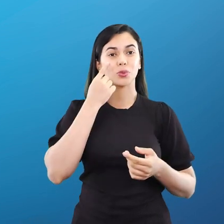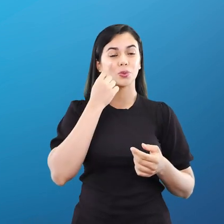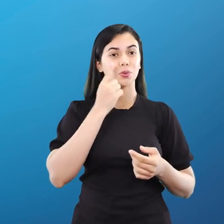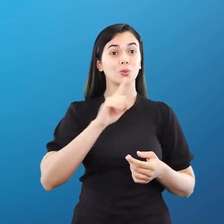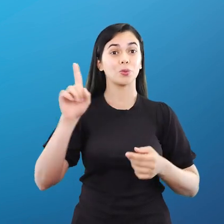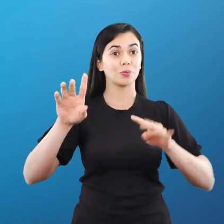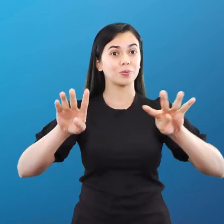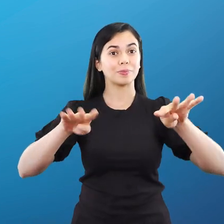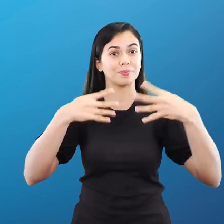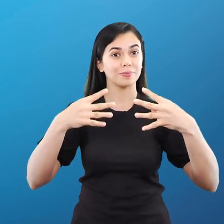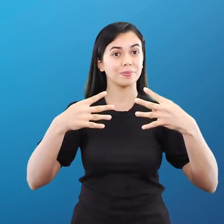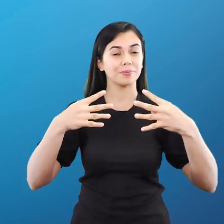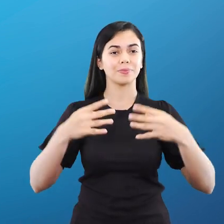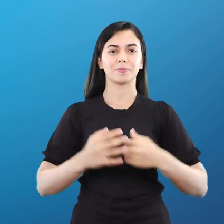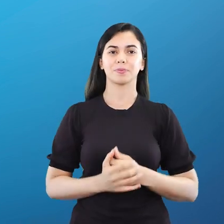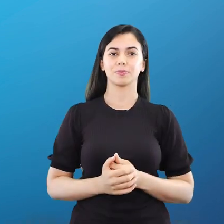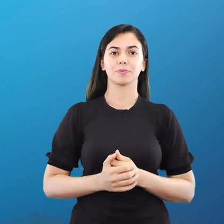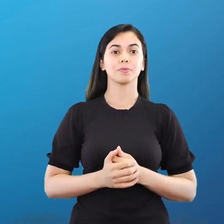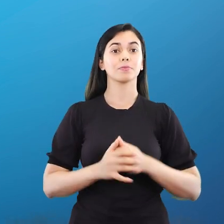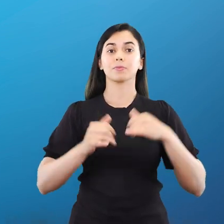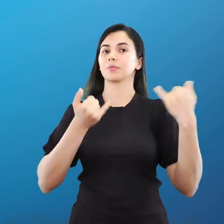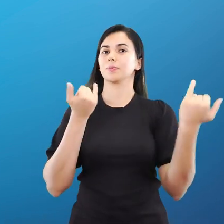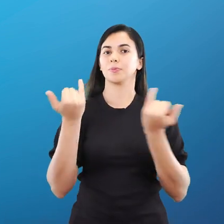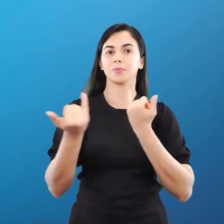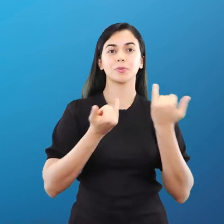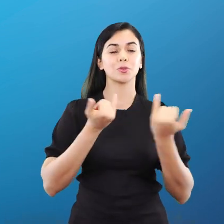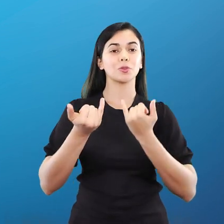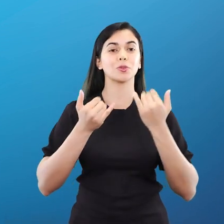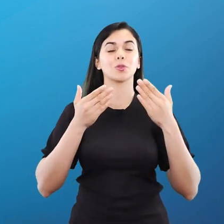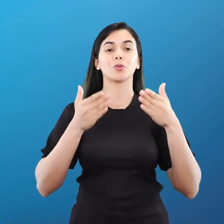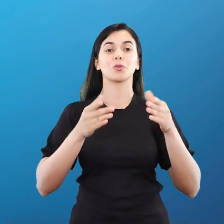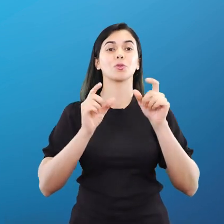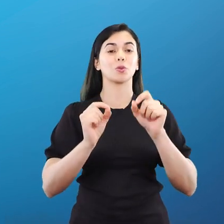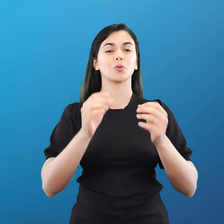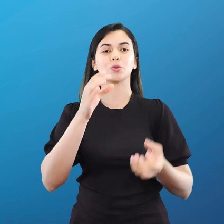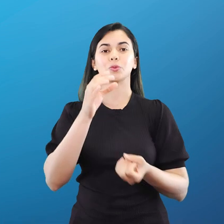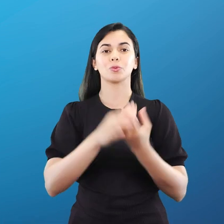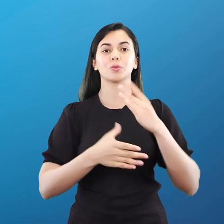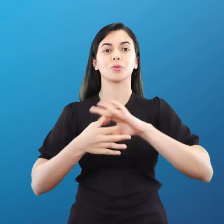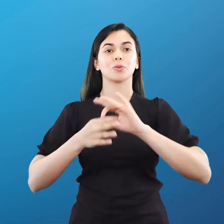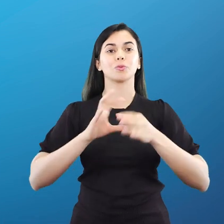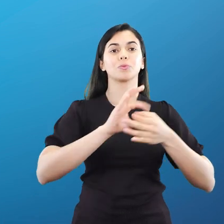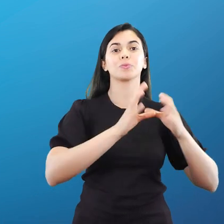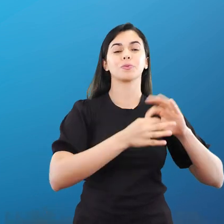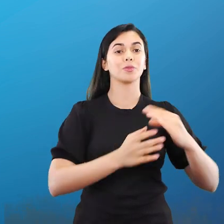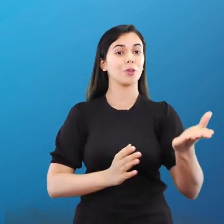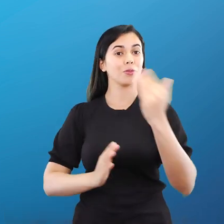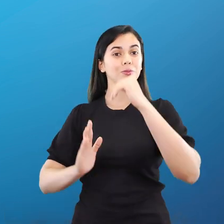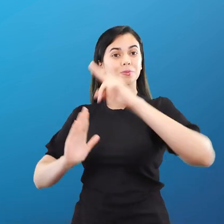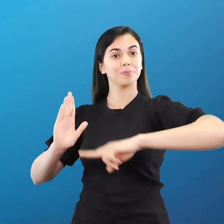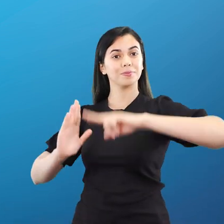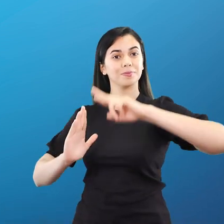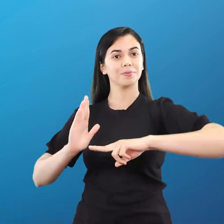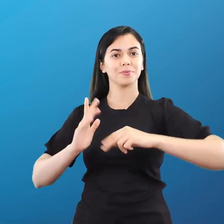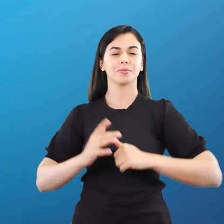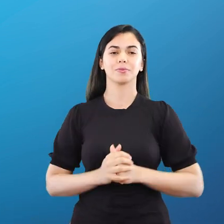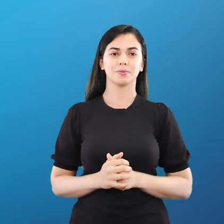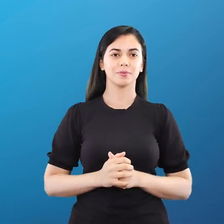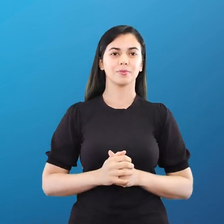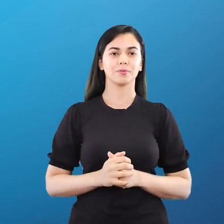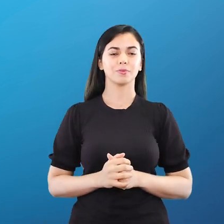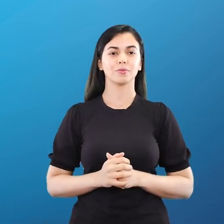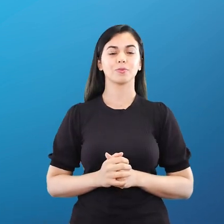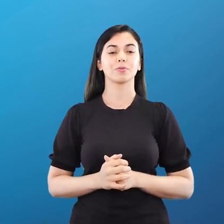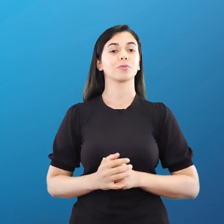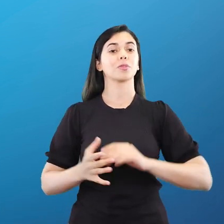olha para cá, a gente tem aqui umas informações sobre as origens. Vamos ler comigo? Vem comigo. Os